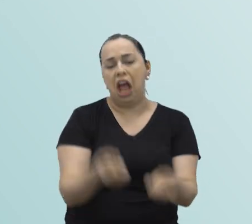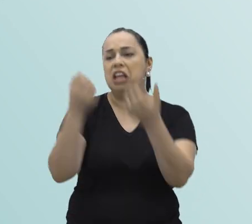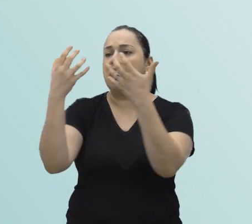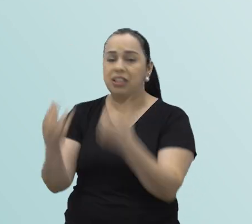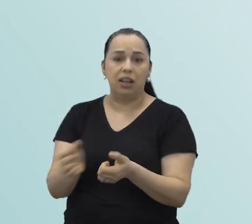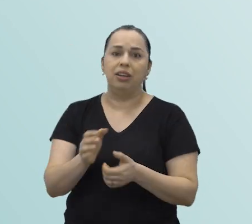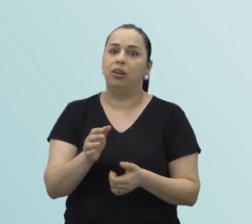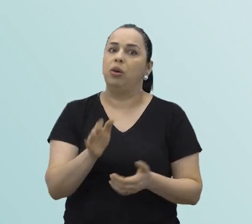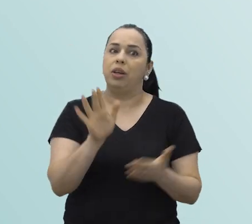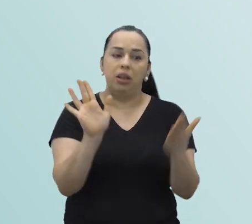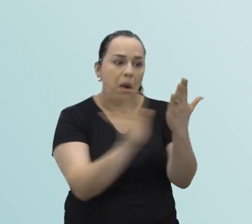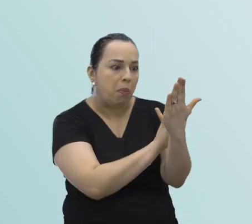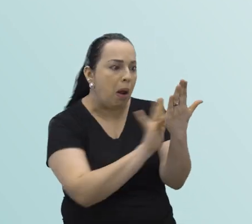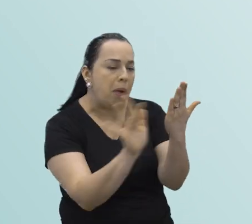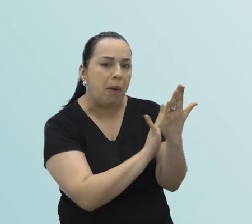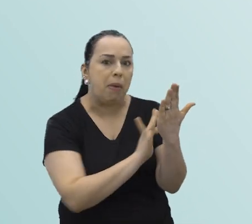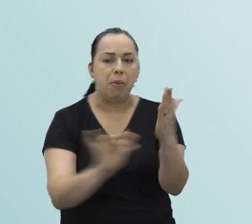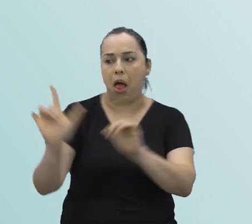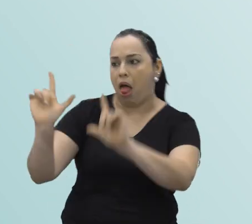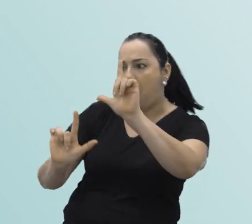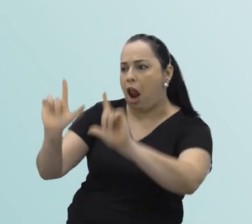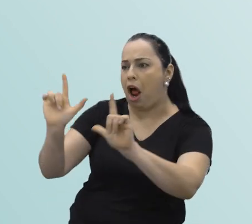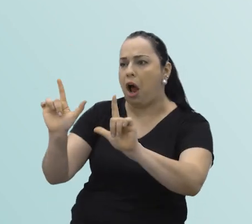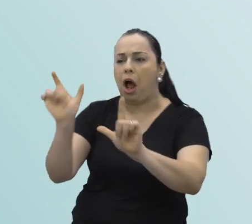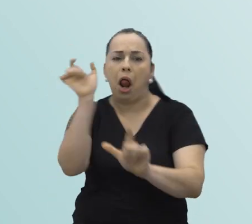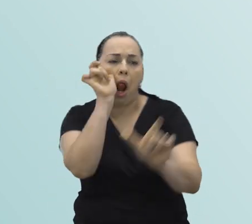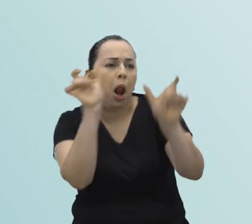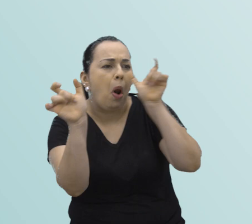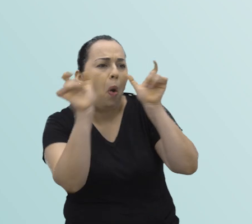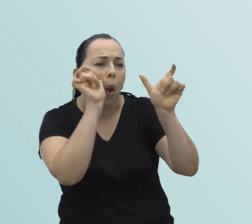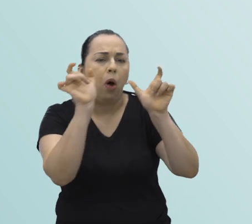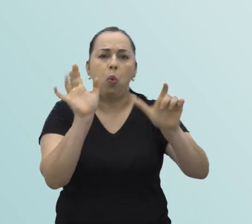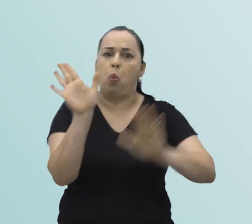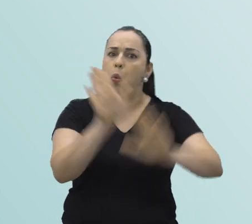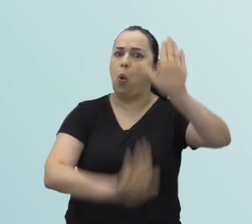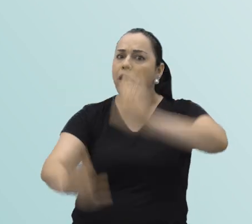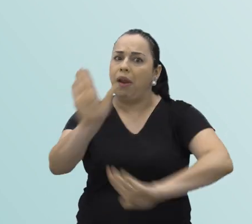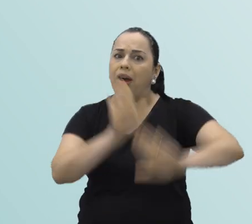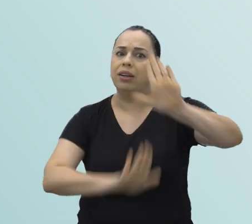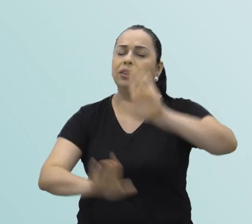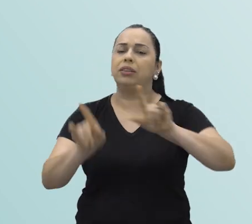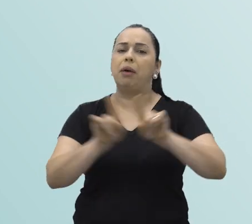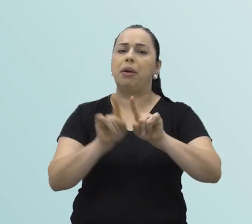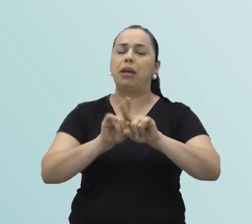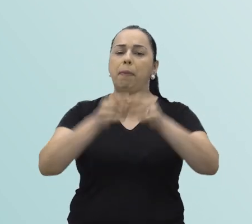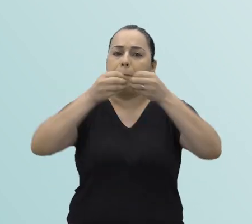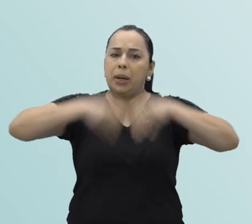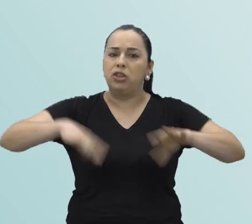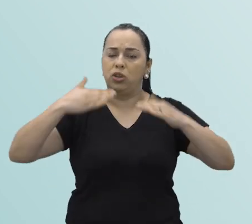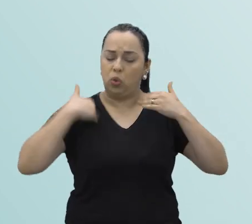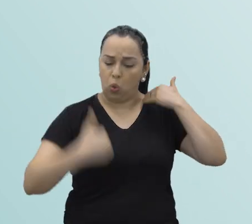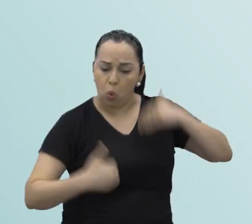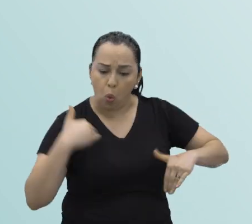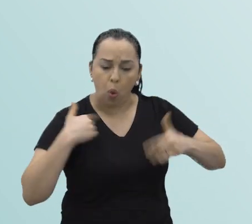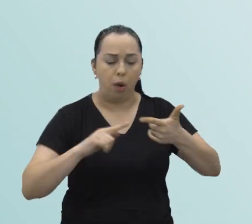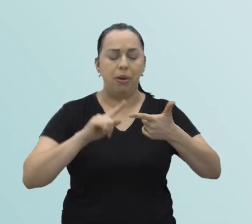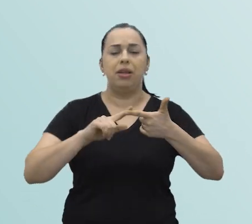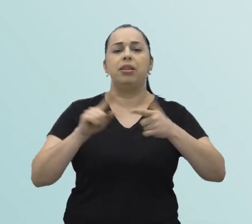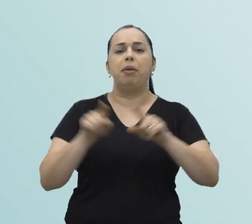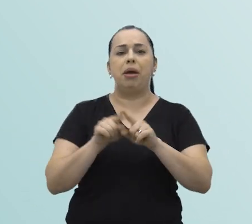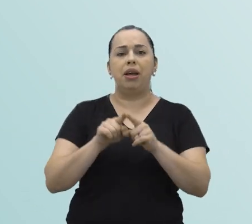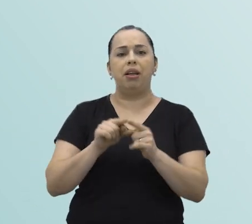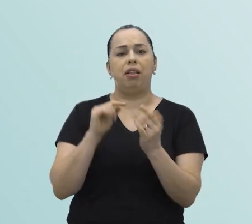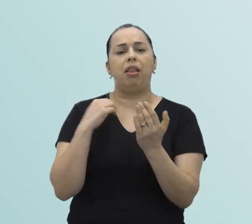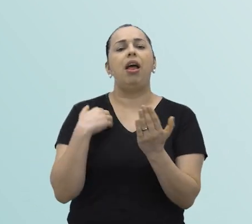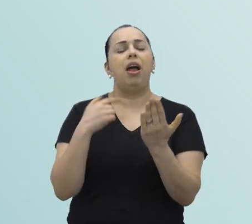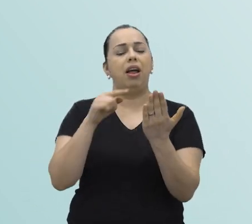cuidado com o excesso de telas, tanto dessa questão das comparações, quanto da própria questão física mesmo, que prejudica a sua